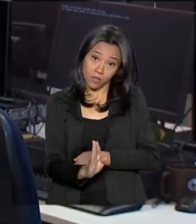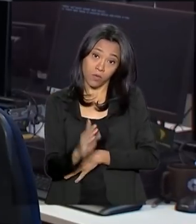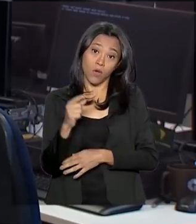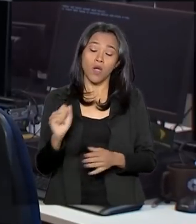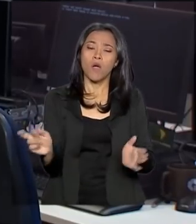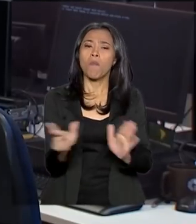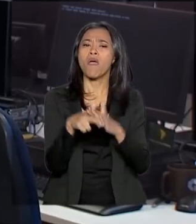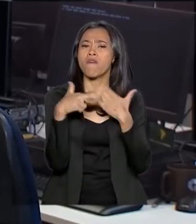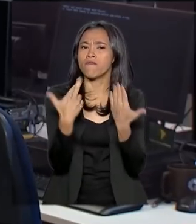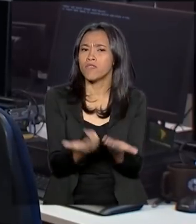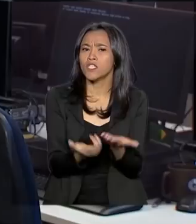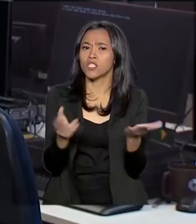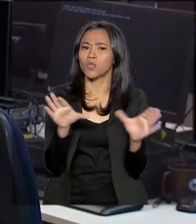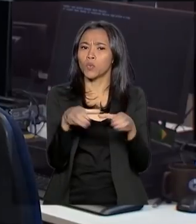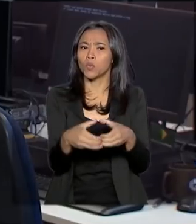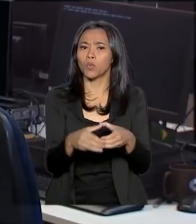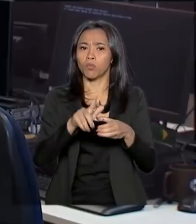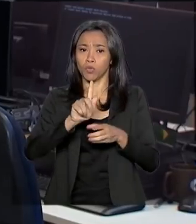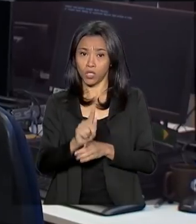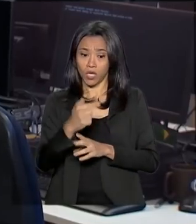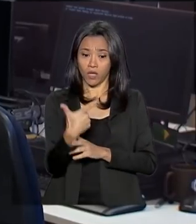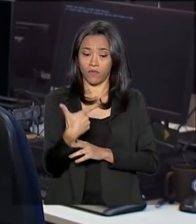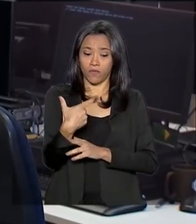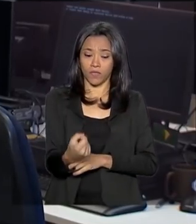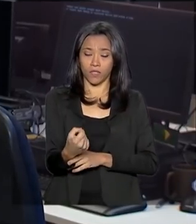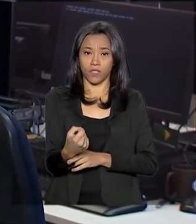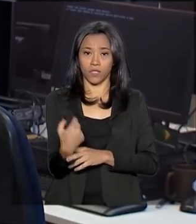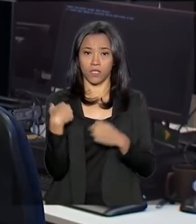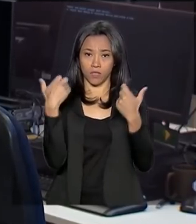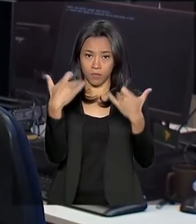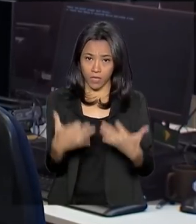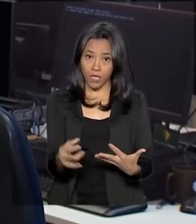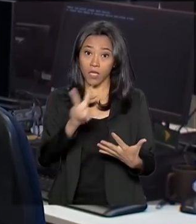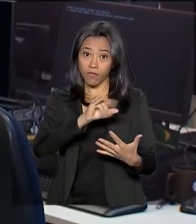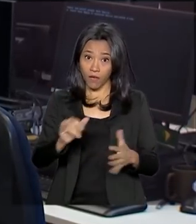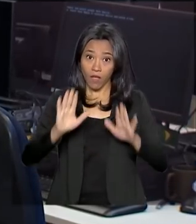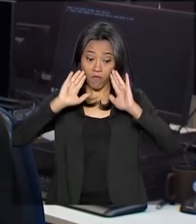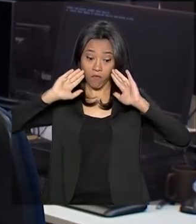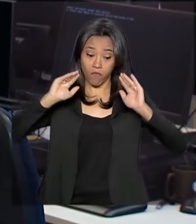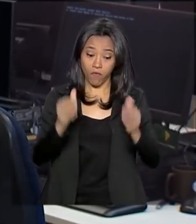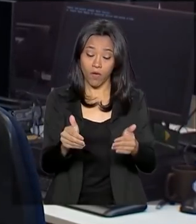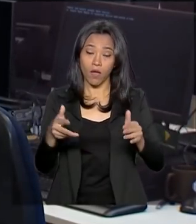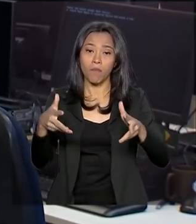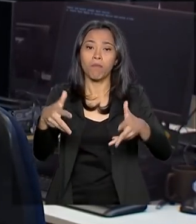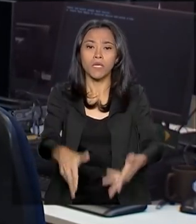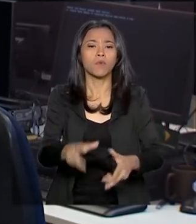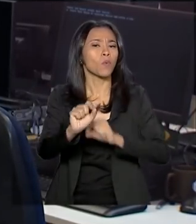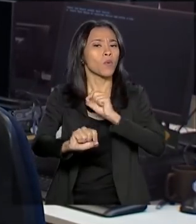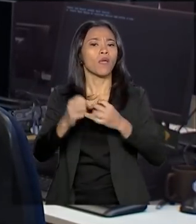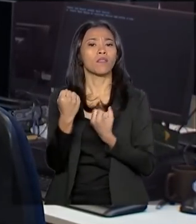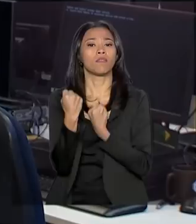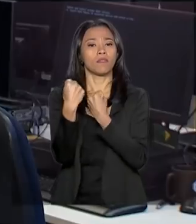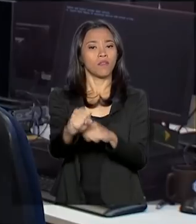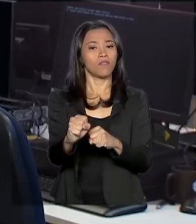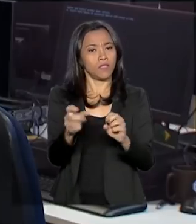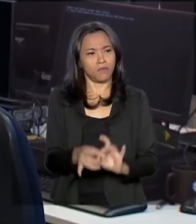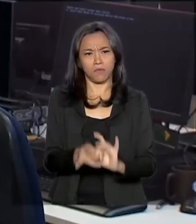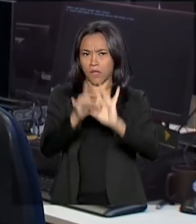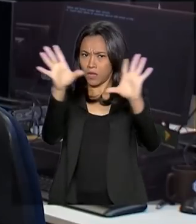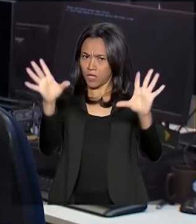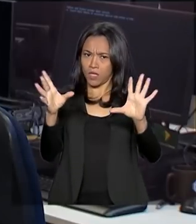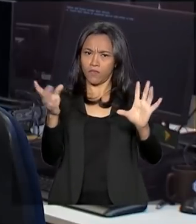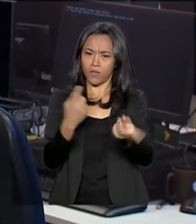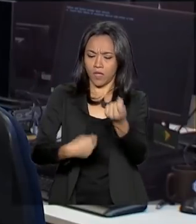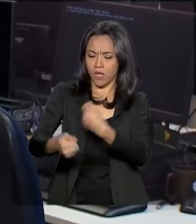na revista G20 Japan, o presidente indica que vai focar sua participação na defesa do livre comércio,